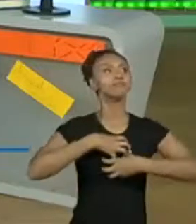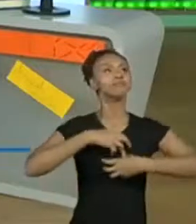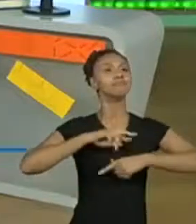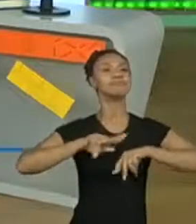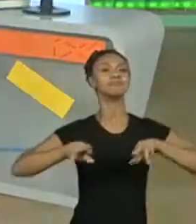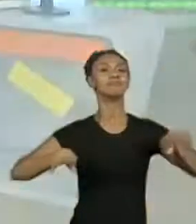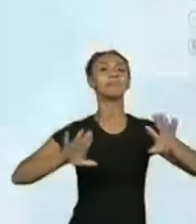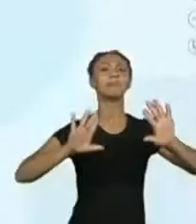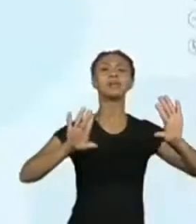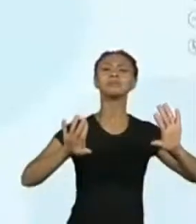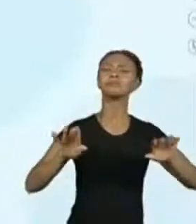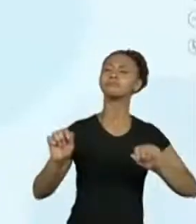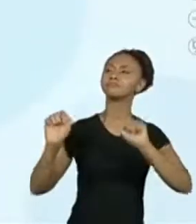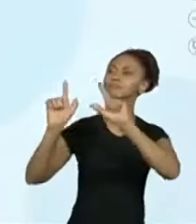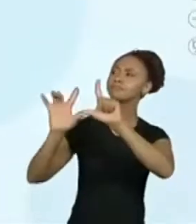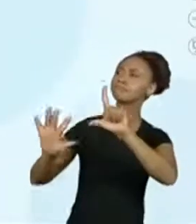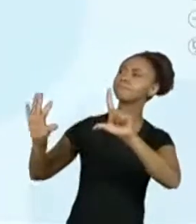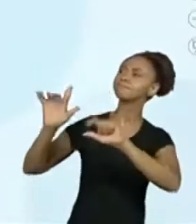vocês olharem as imagens.